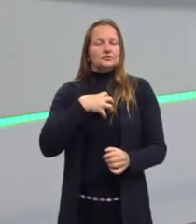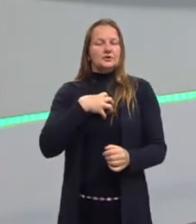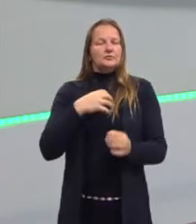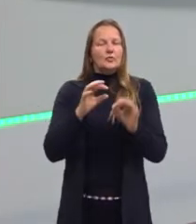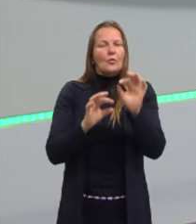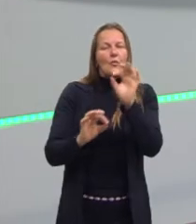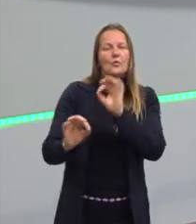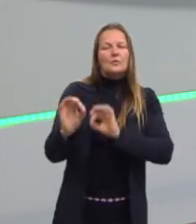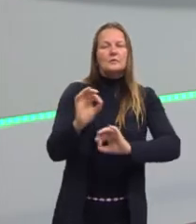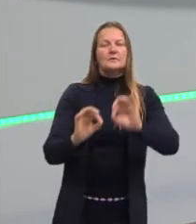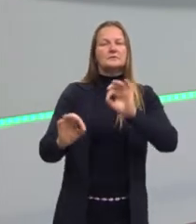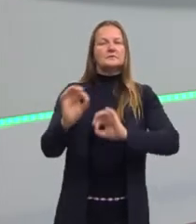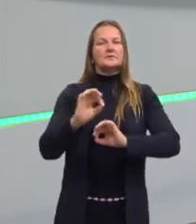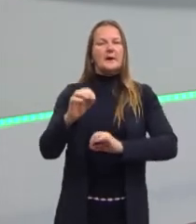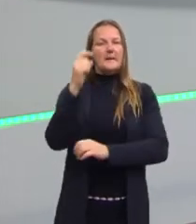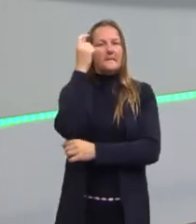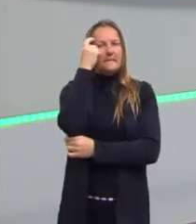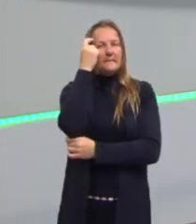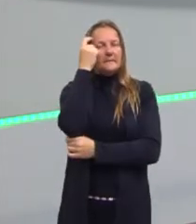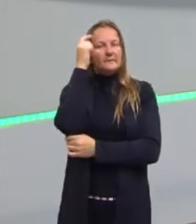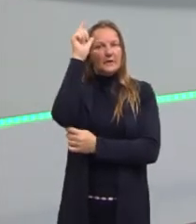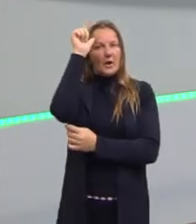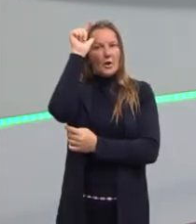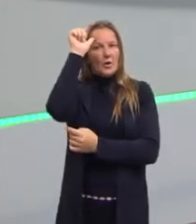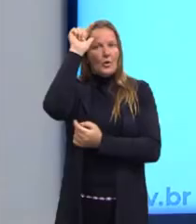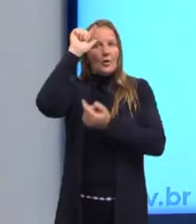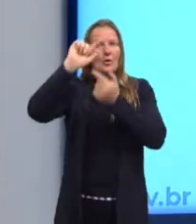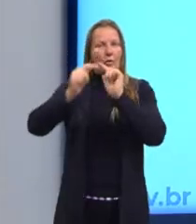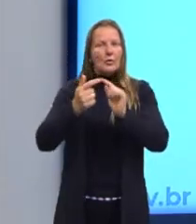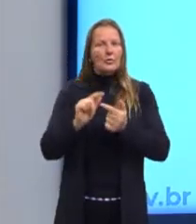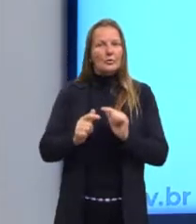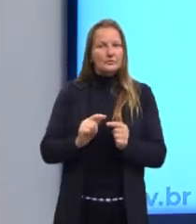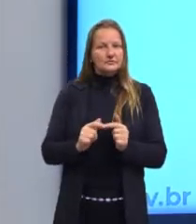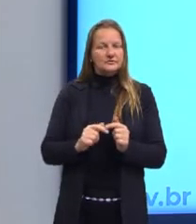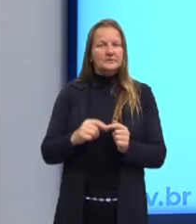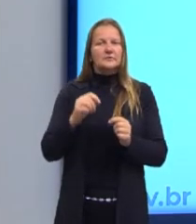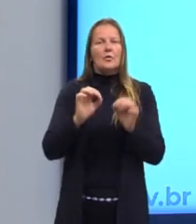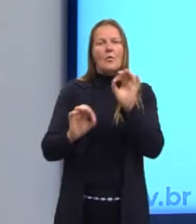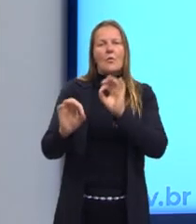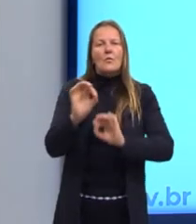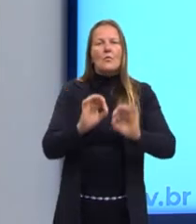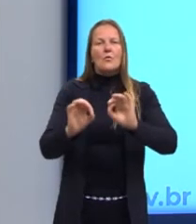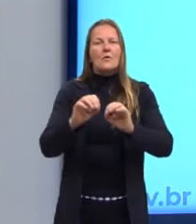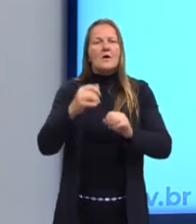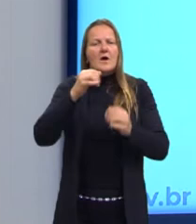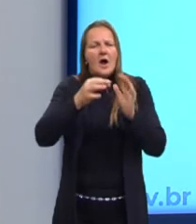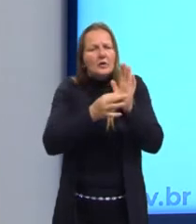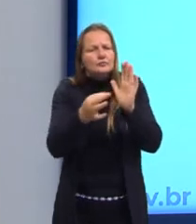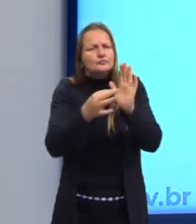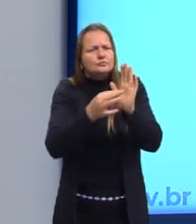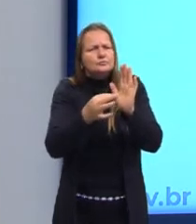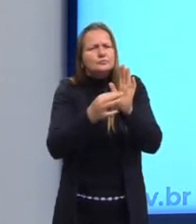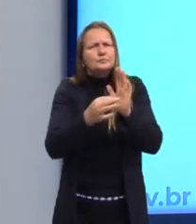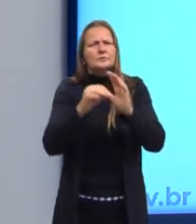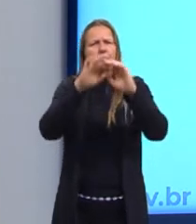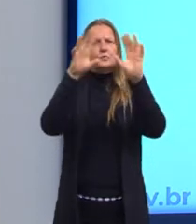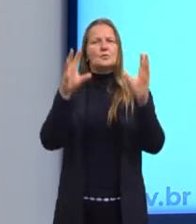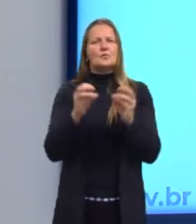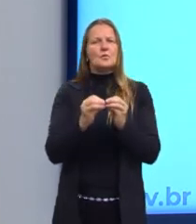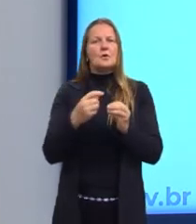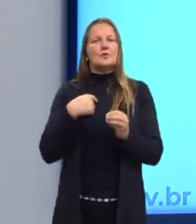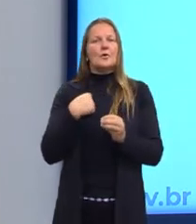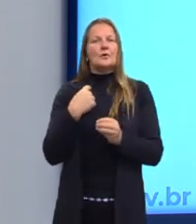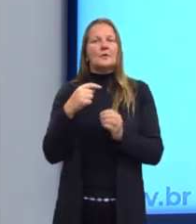organizar o pensamento. Então a lógica traz perspectiva. Lógica trata de argumentos, das conclusões a chegamos,